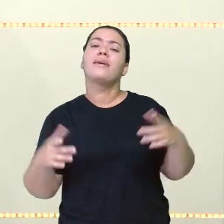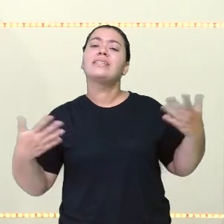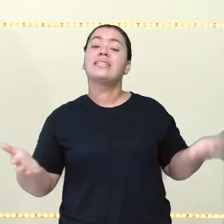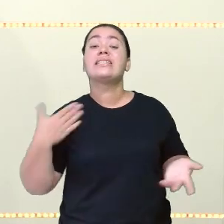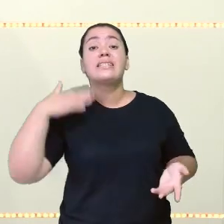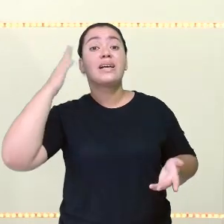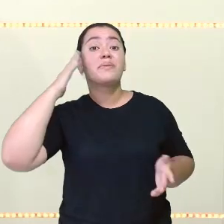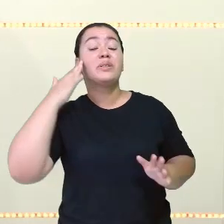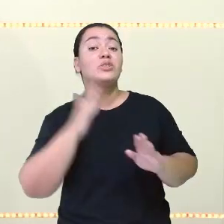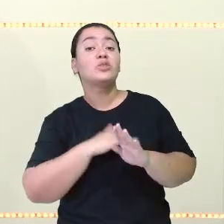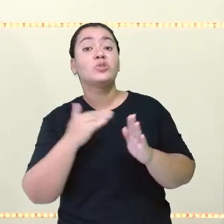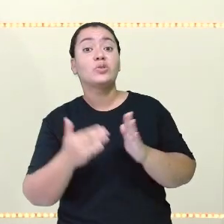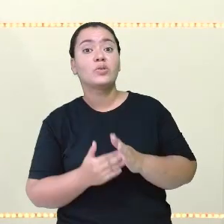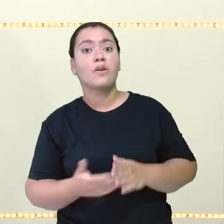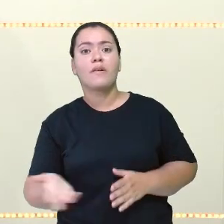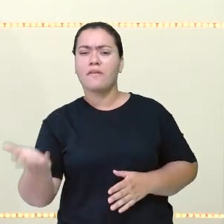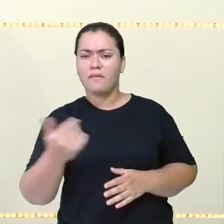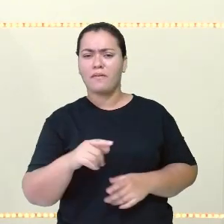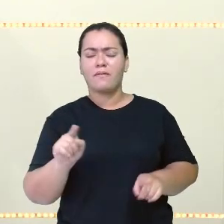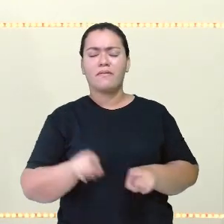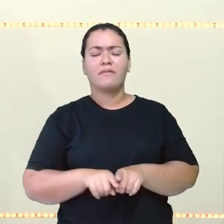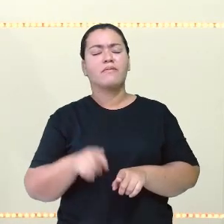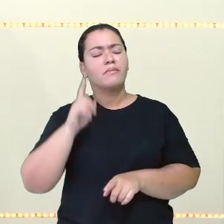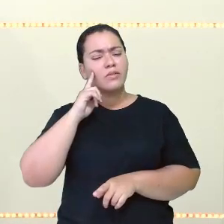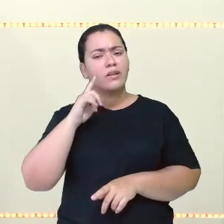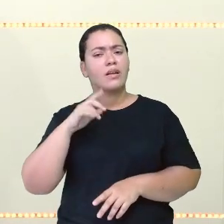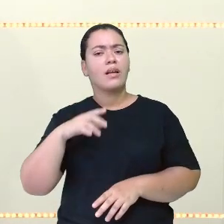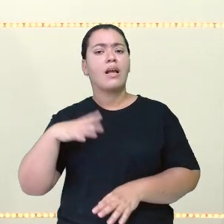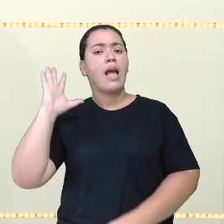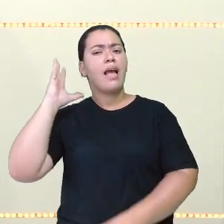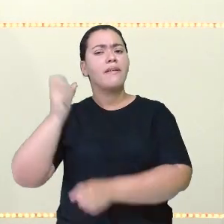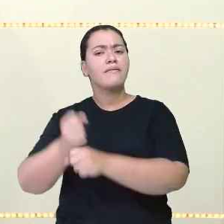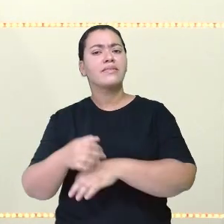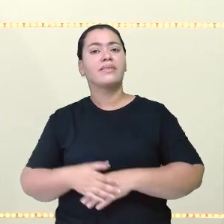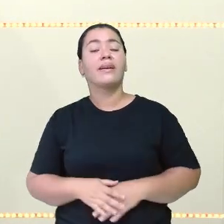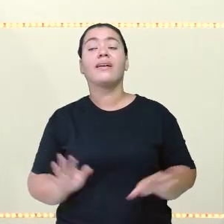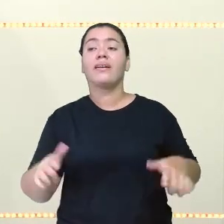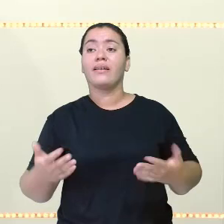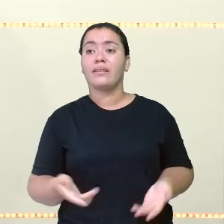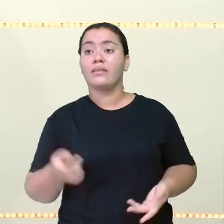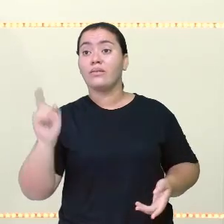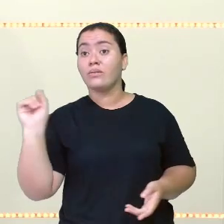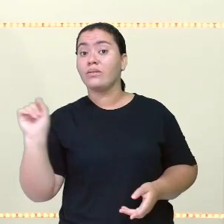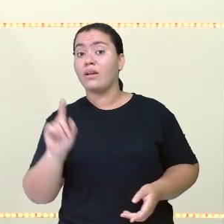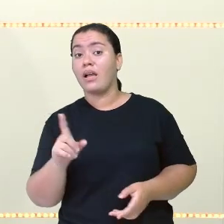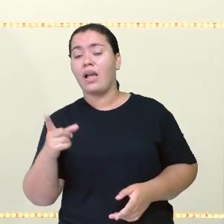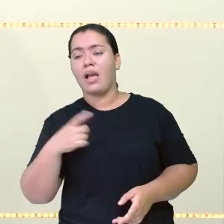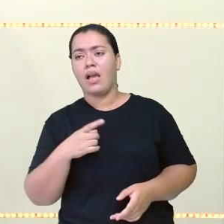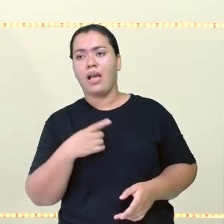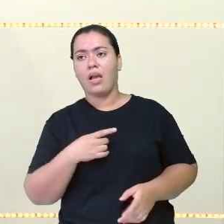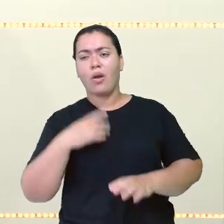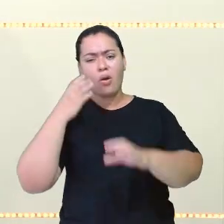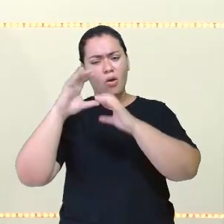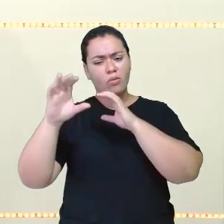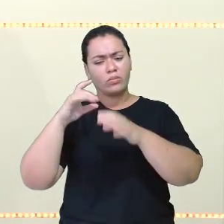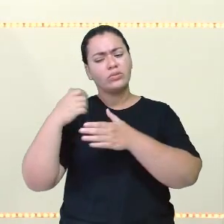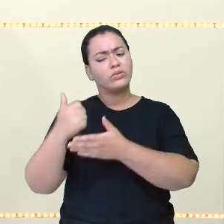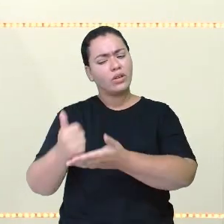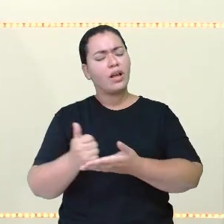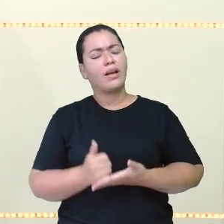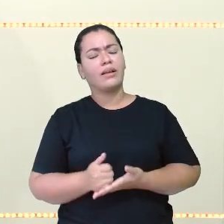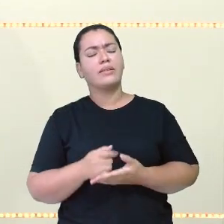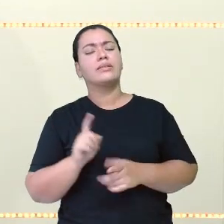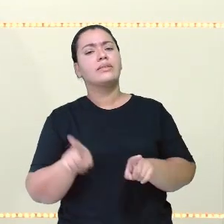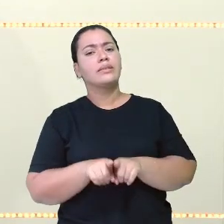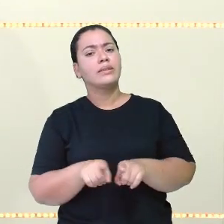sabendo disso tudo, vamos fazer uma breve revisão? Ó, os meios de comunicação, eles são instrumentos que nos auxiliam a receber